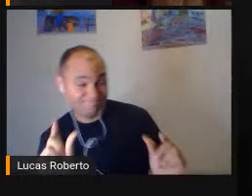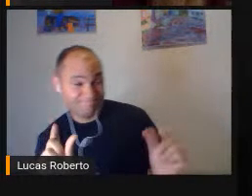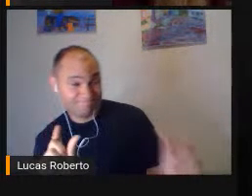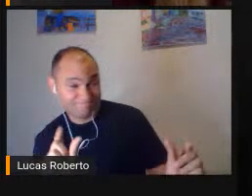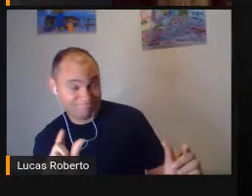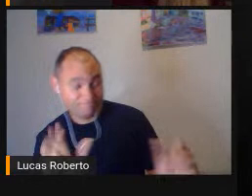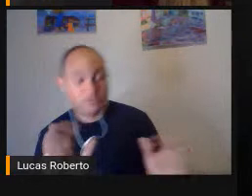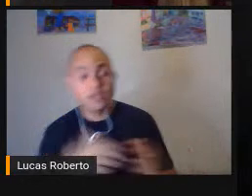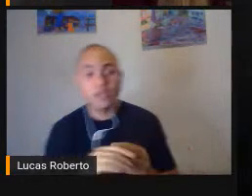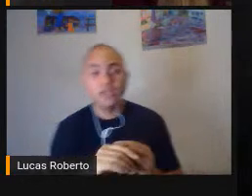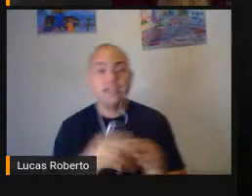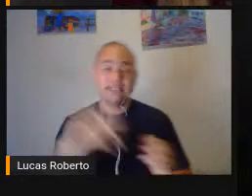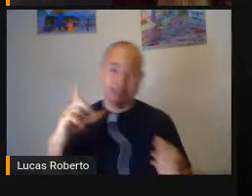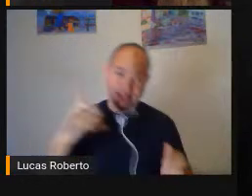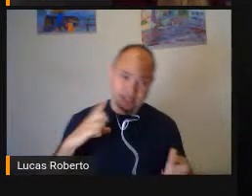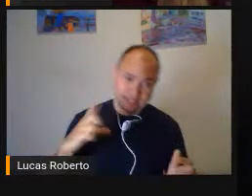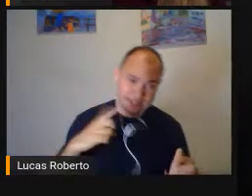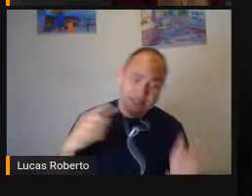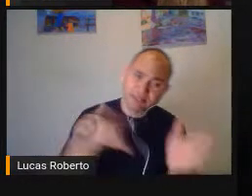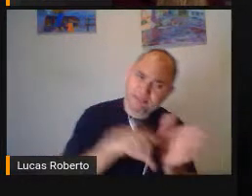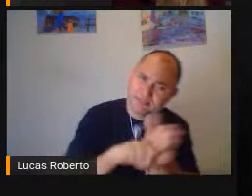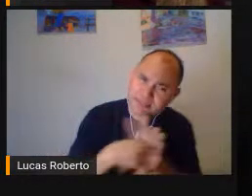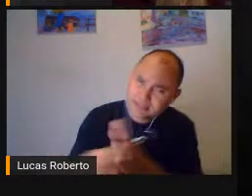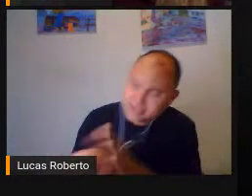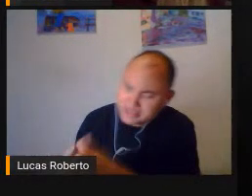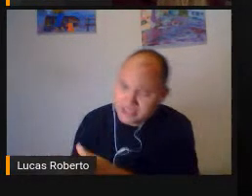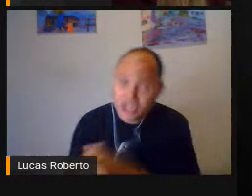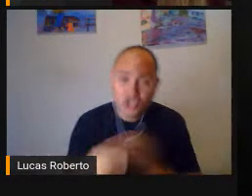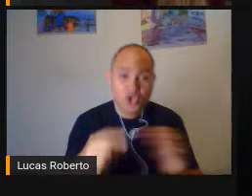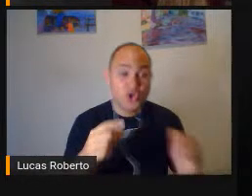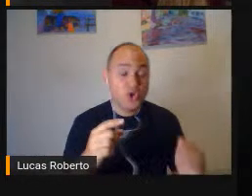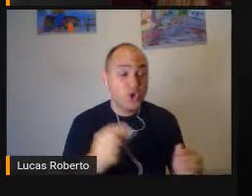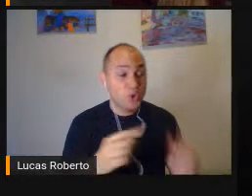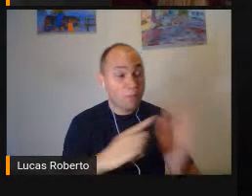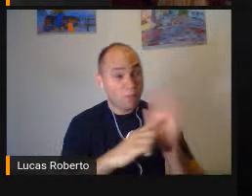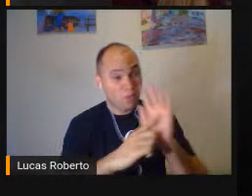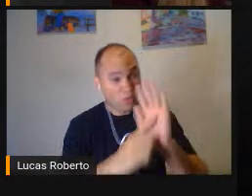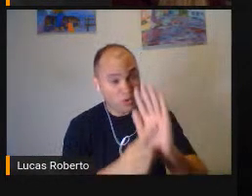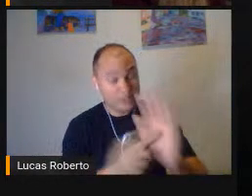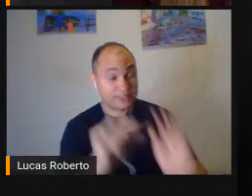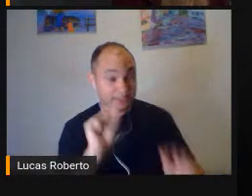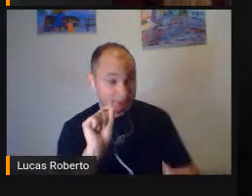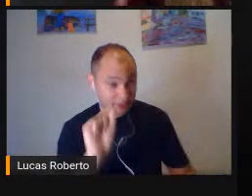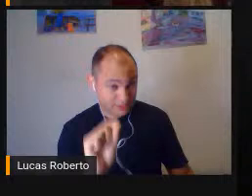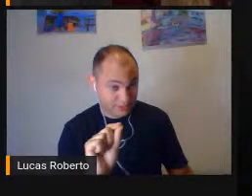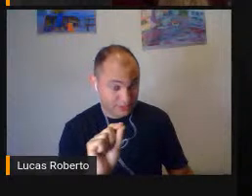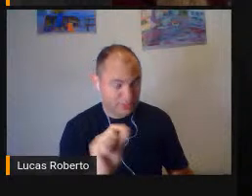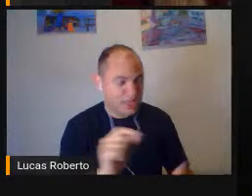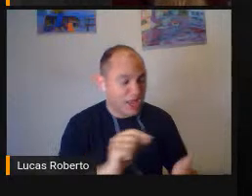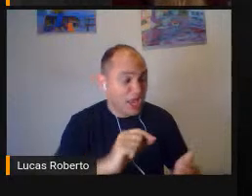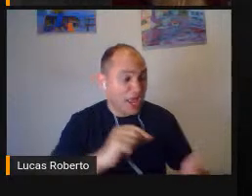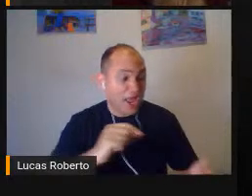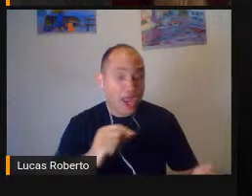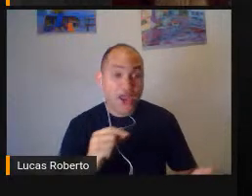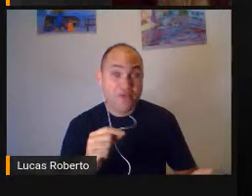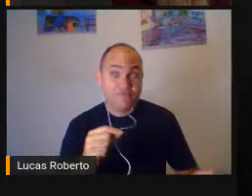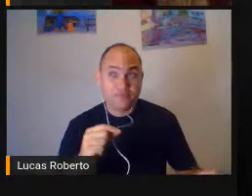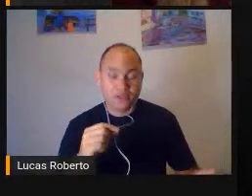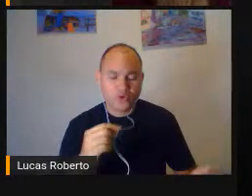estudos Científicos Que mostram Que a velocidade De leitura De um leitor cego Experiente Não supera